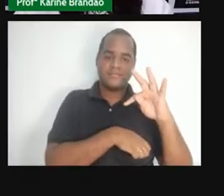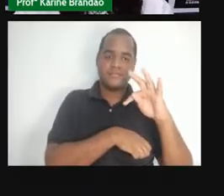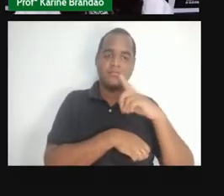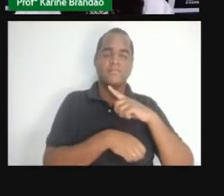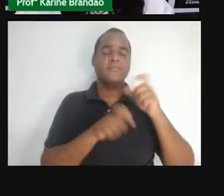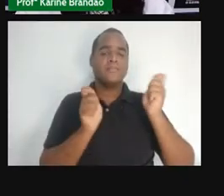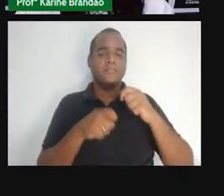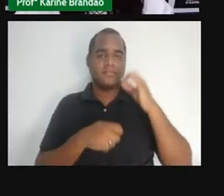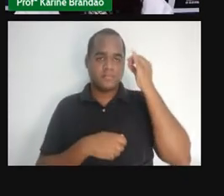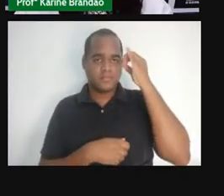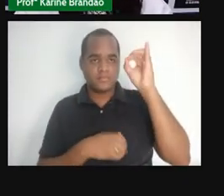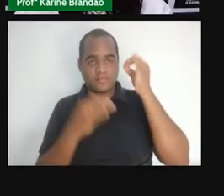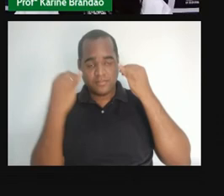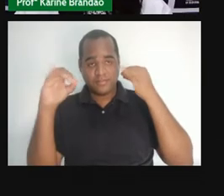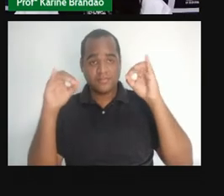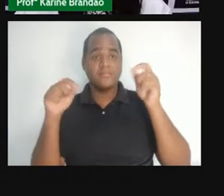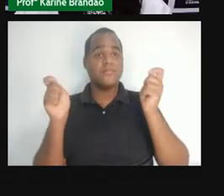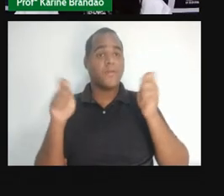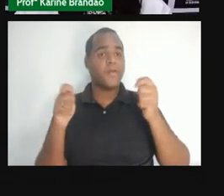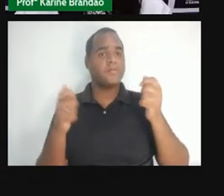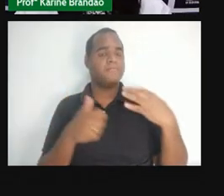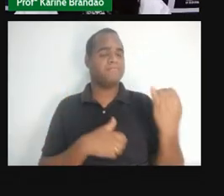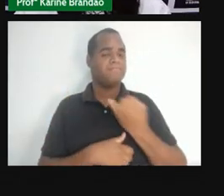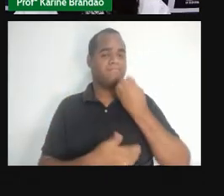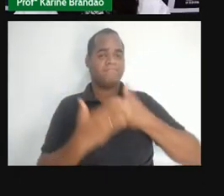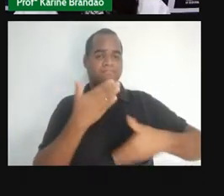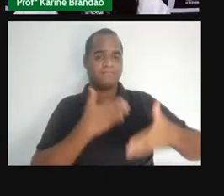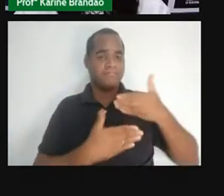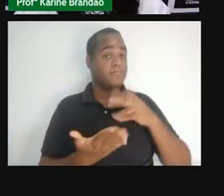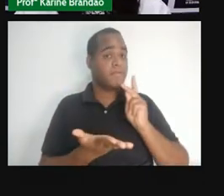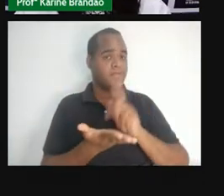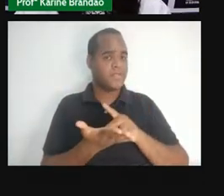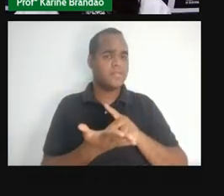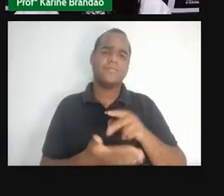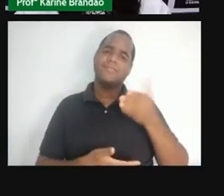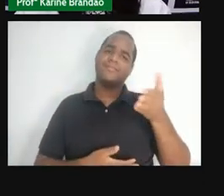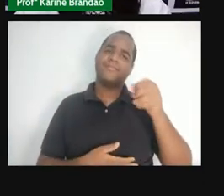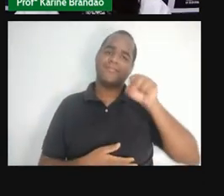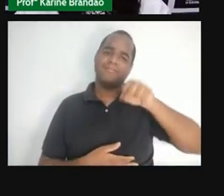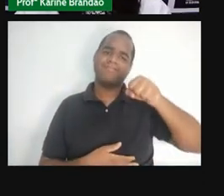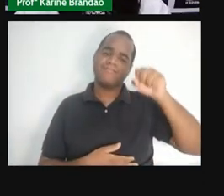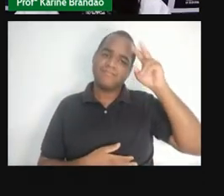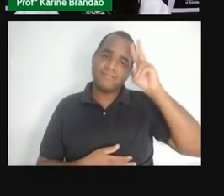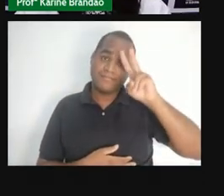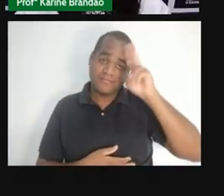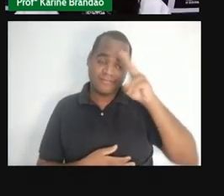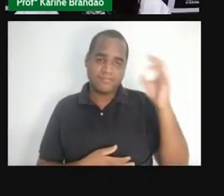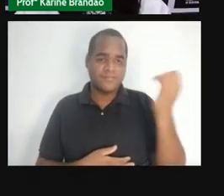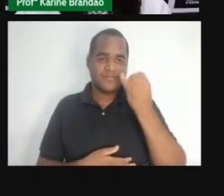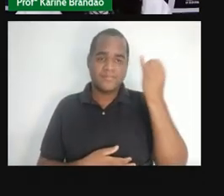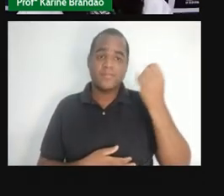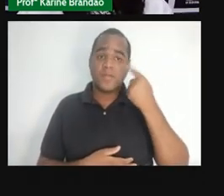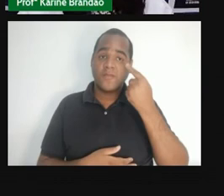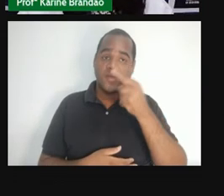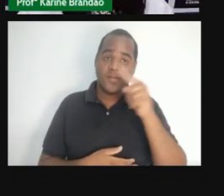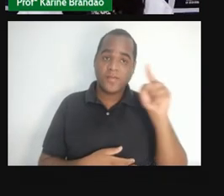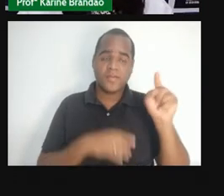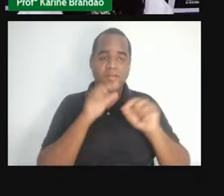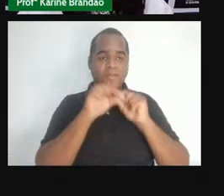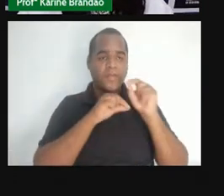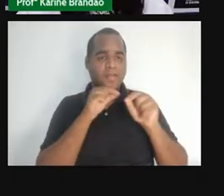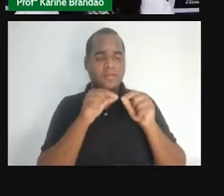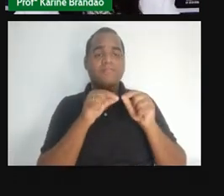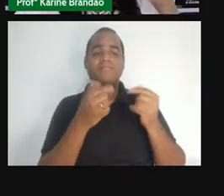Letra D. Algumas doenças sexualmente transmissíveis podem ser evitadas com medidas de higiene.